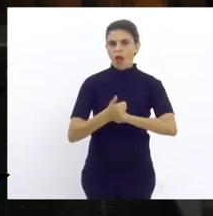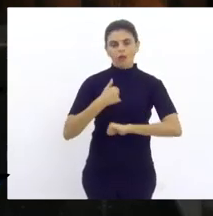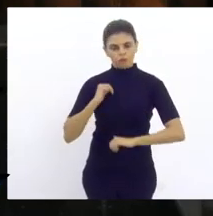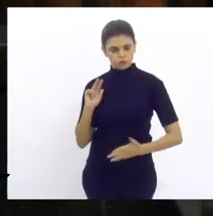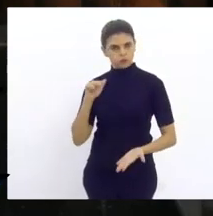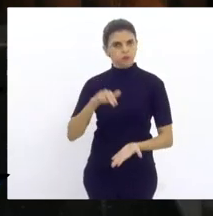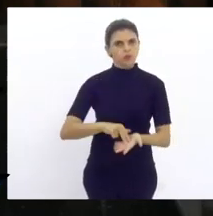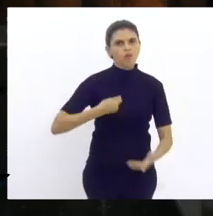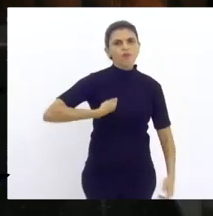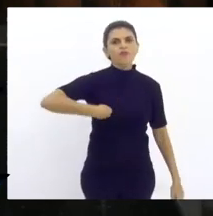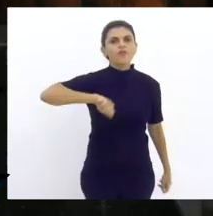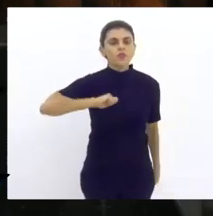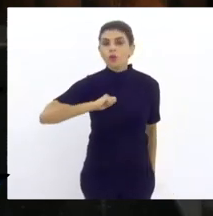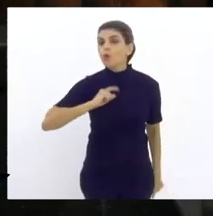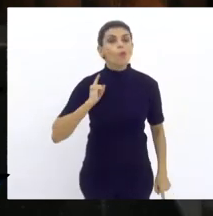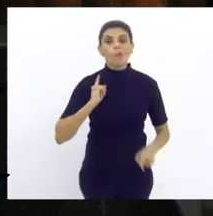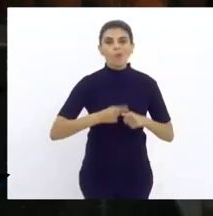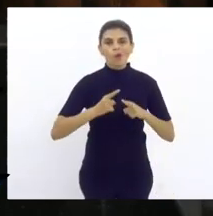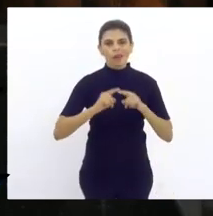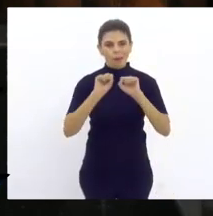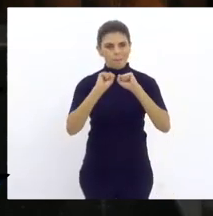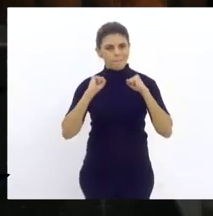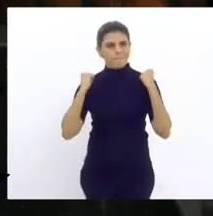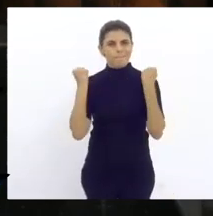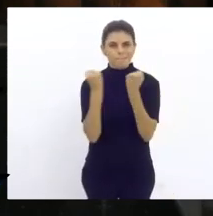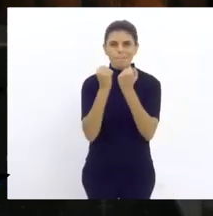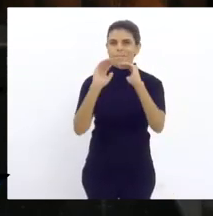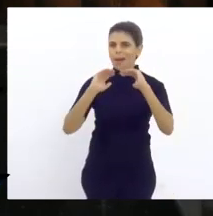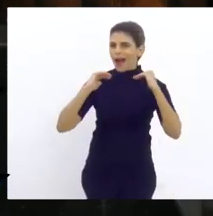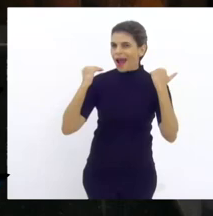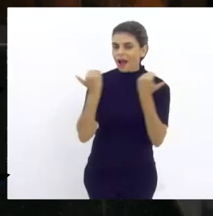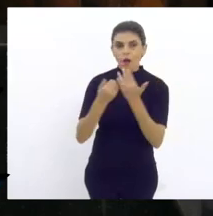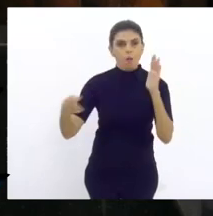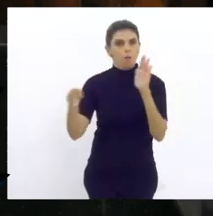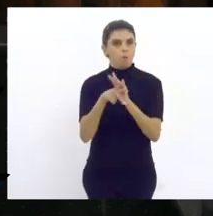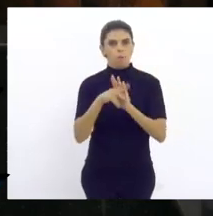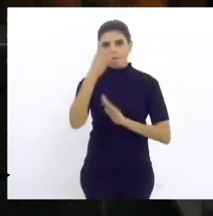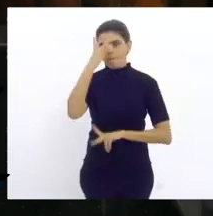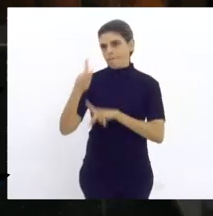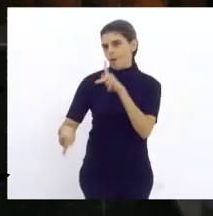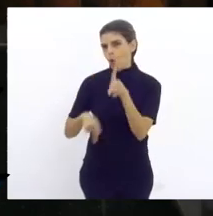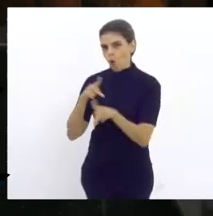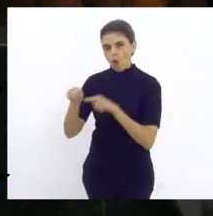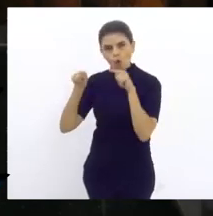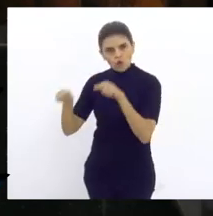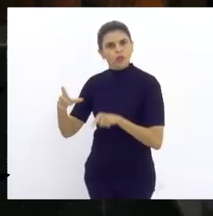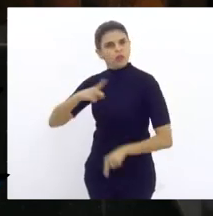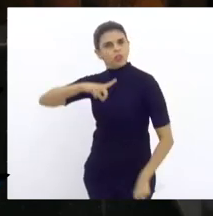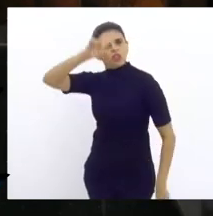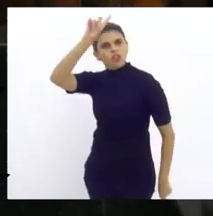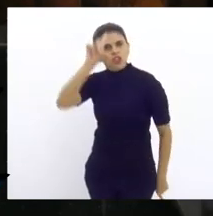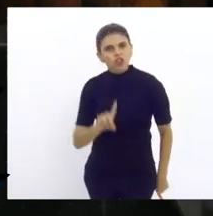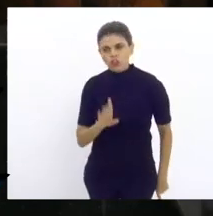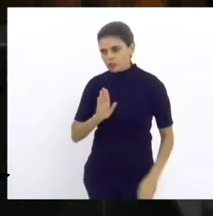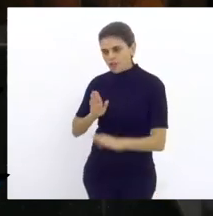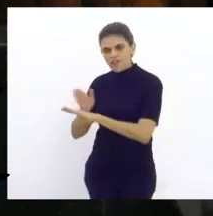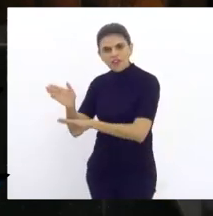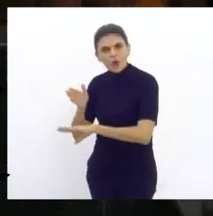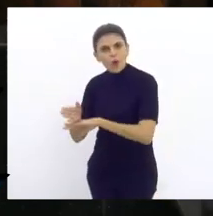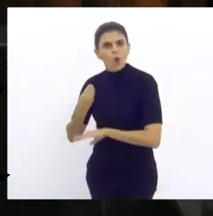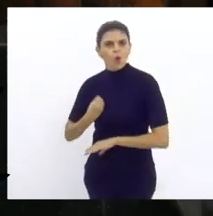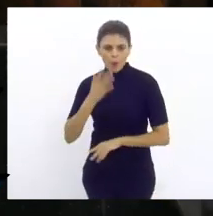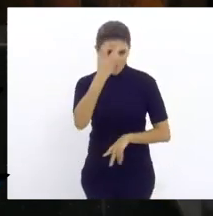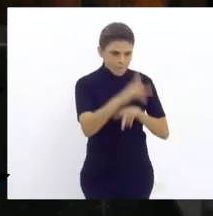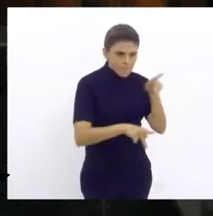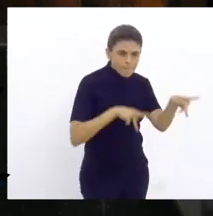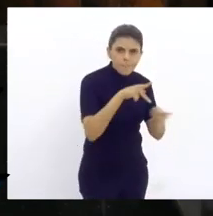tempo inteiro porque o Maracanã é do povo. O Maracanã pertence ao povo, ao trabalhador. o povo tem que ter direito de frequentar aquele estádio. O povo